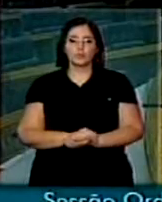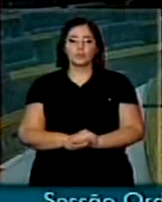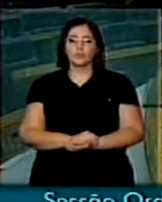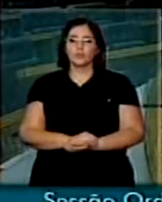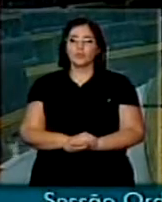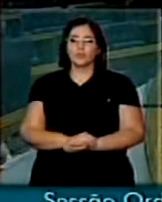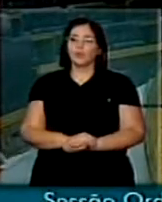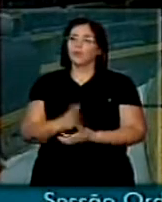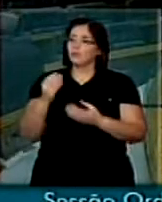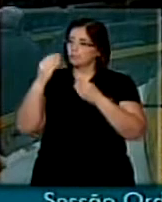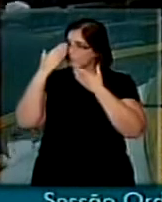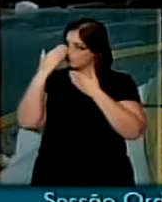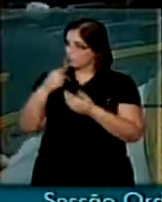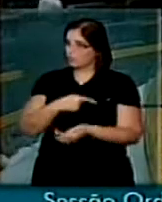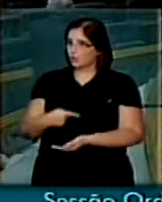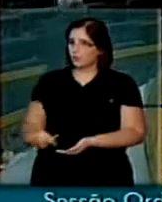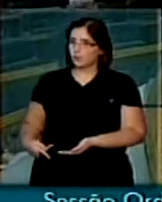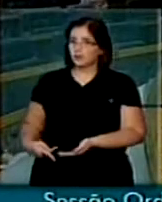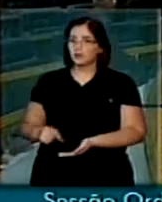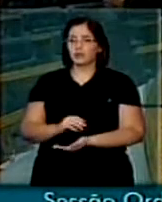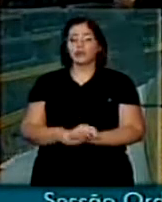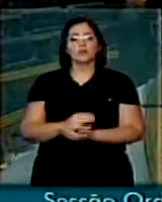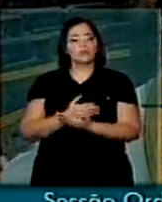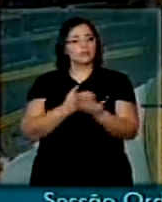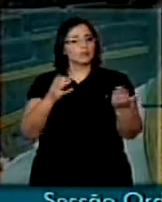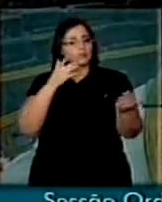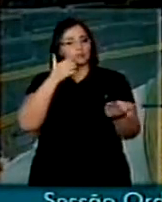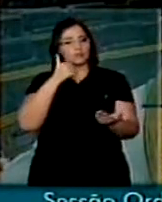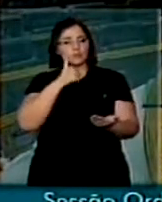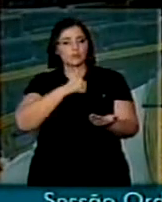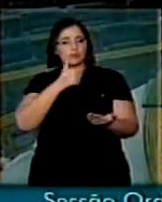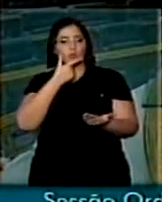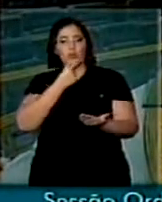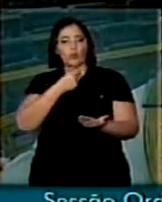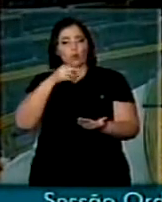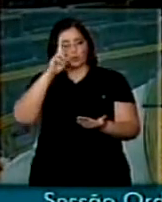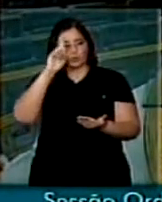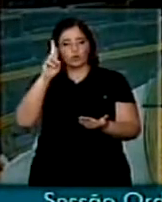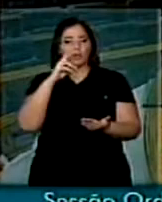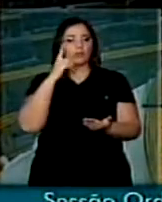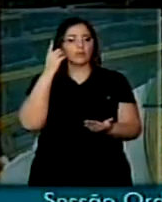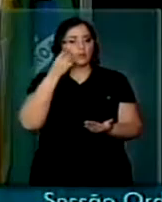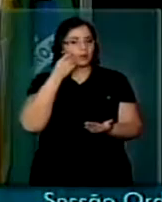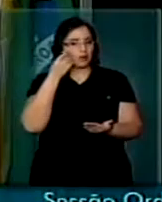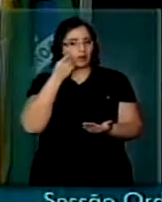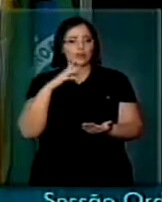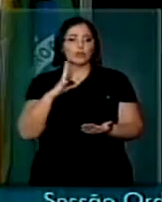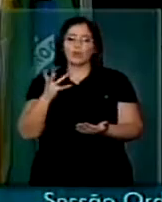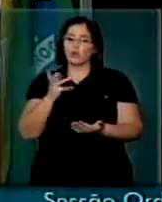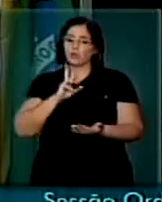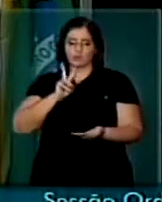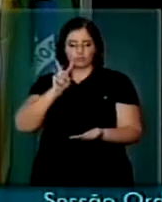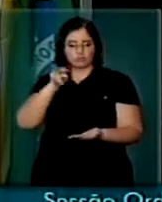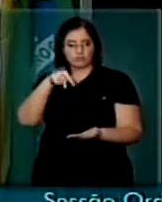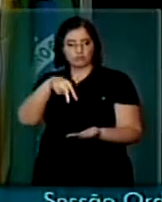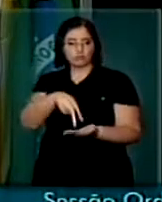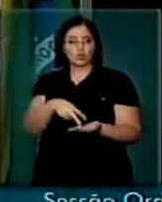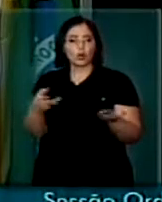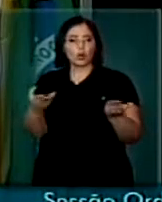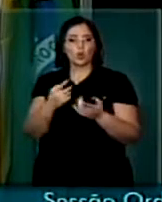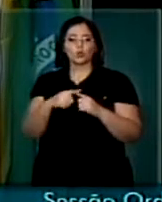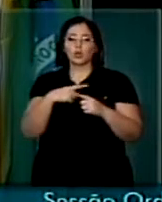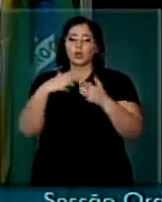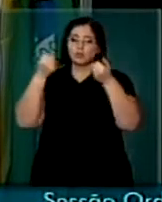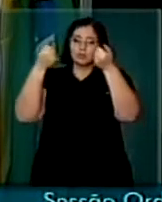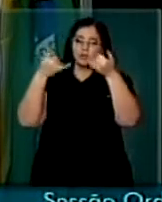Muito obrigado, senhor presidente, senhoras e senhores deputados. Gostaríamos aqui de abordar